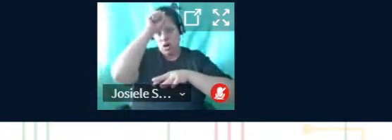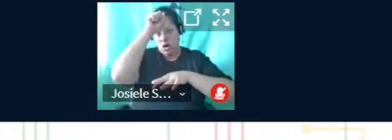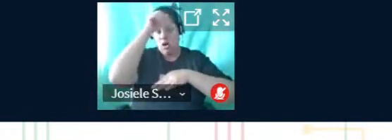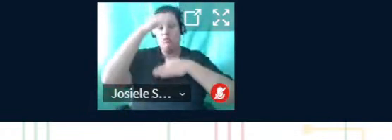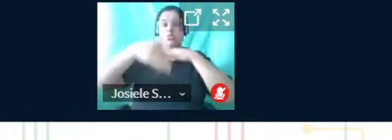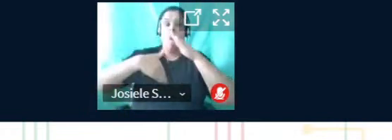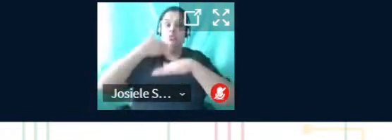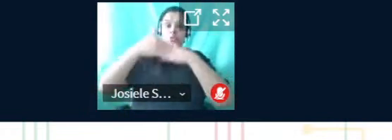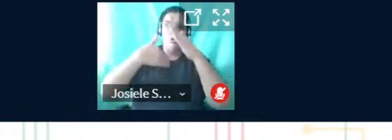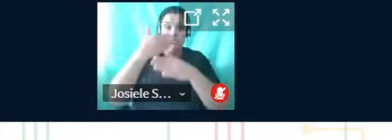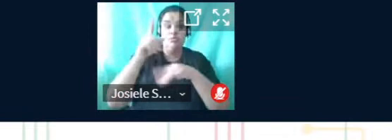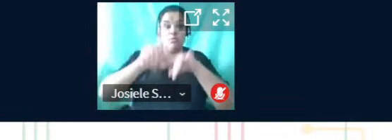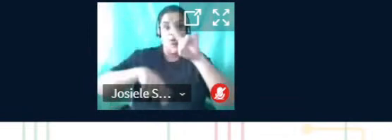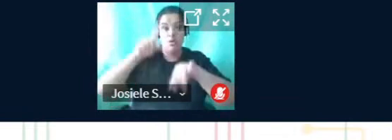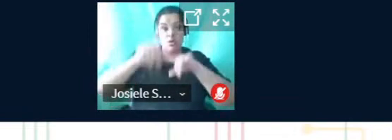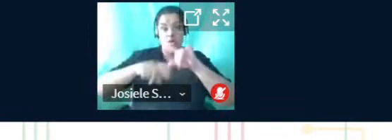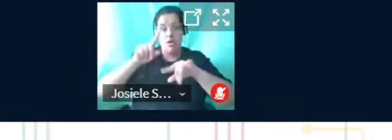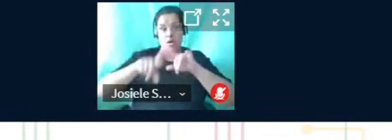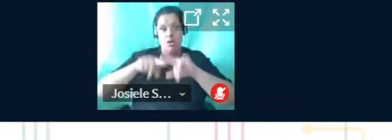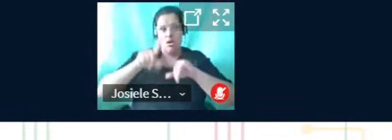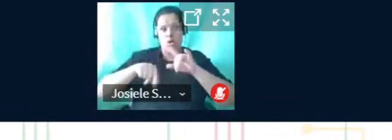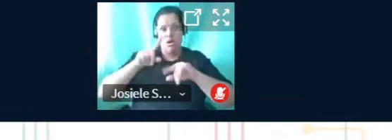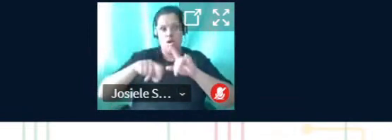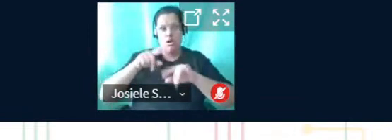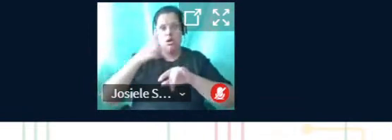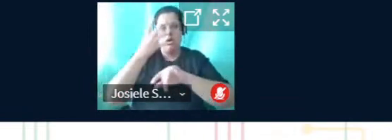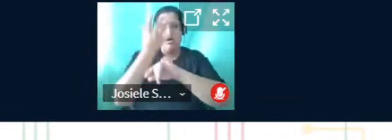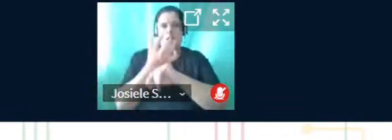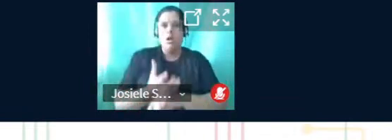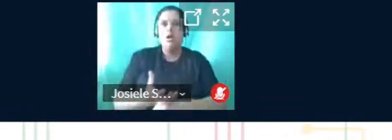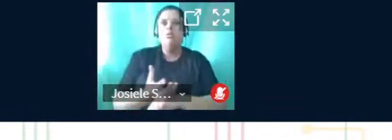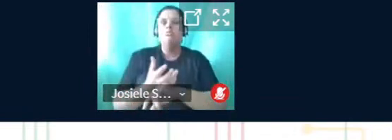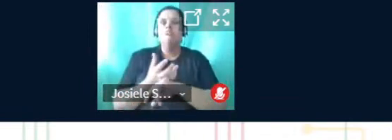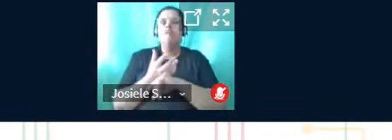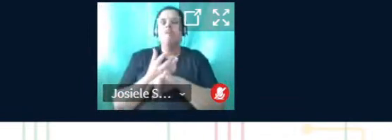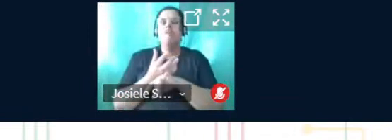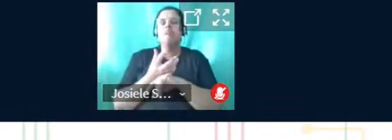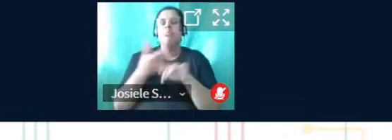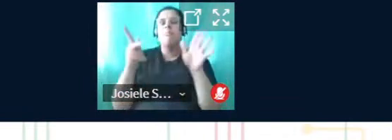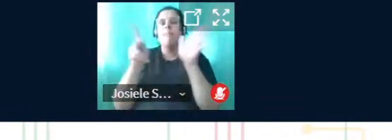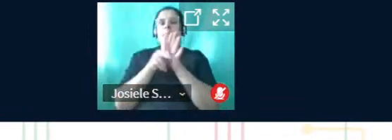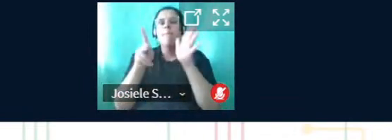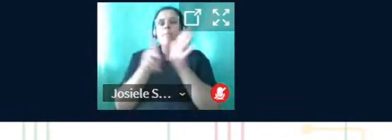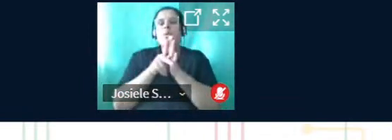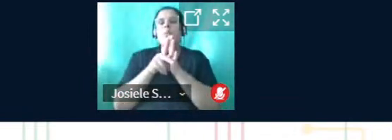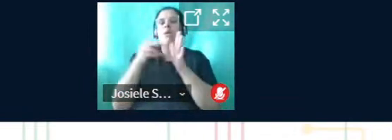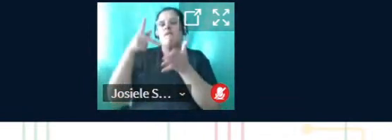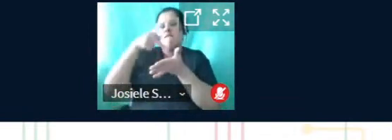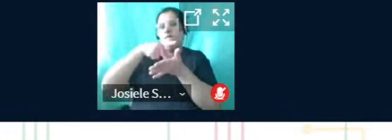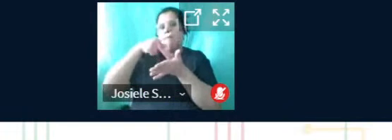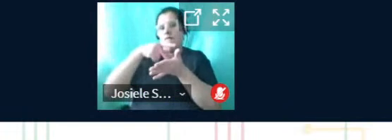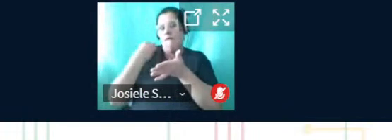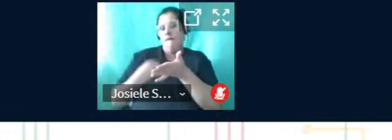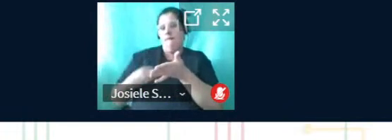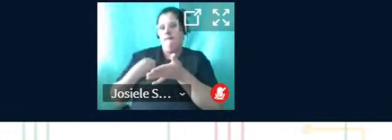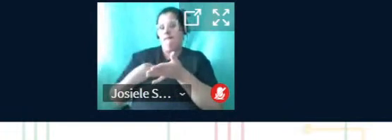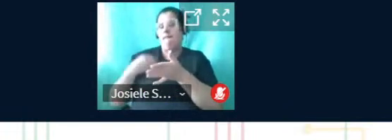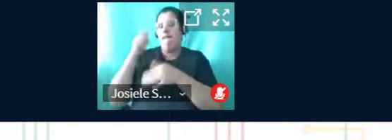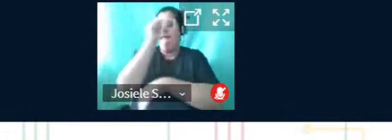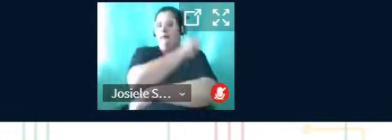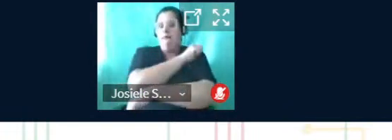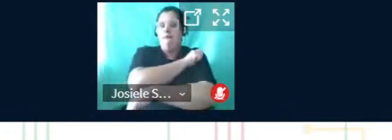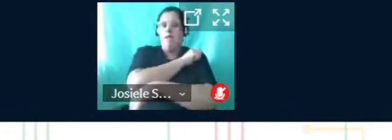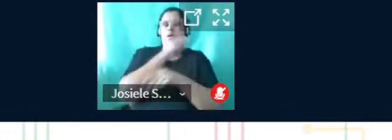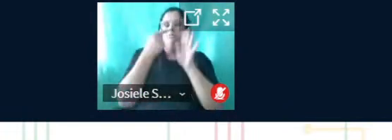Desenvolvimento de Materiais Didáticos Relacionados à Realidade dos Discentes. Quem apresenta, Vinícius Goulart Moreira,